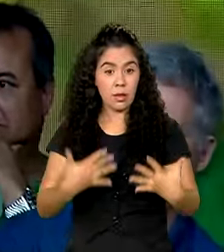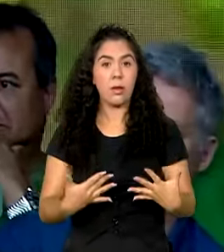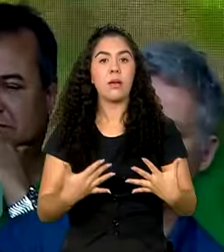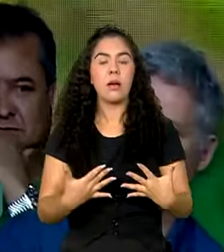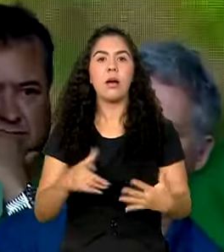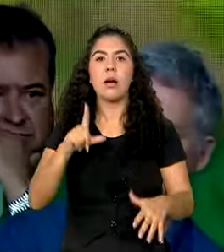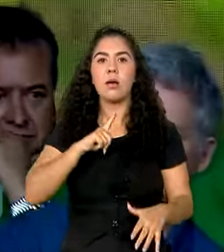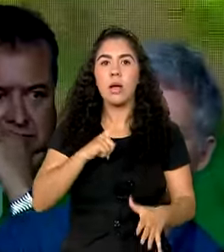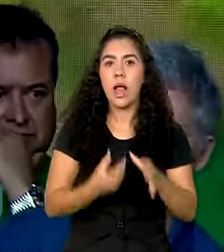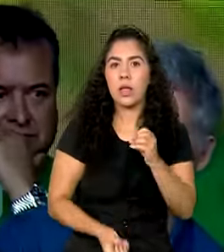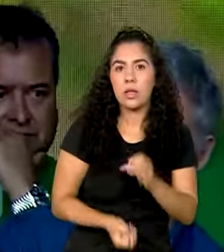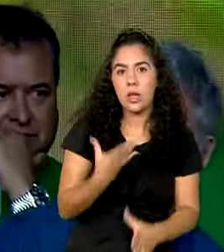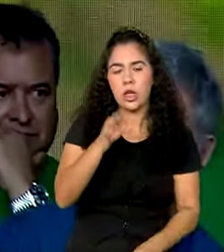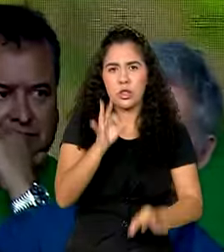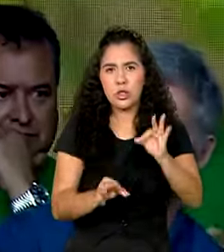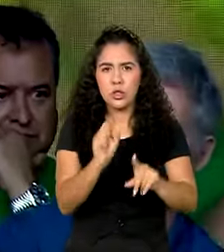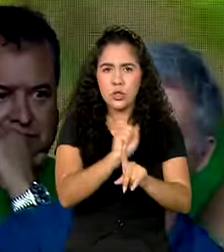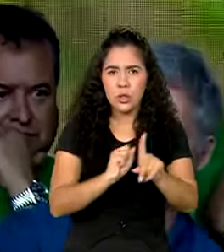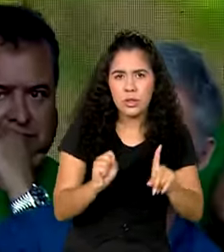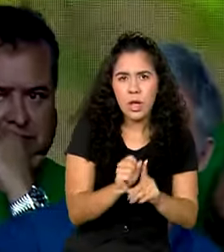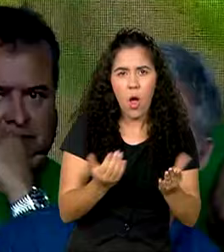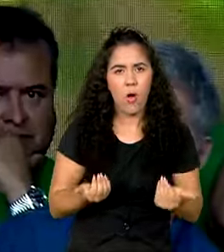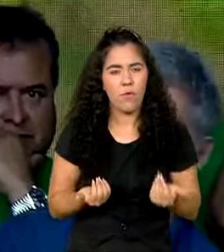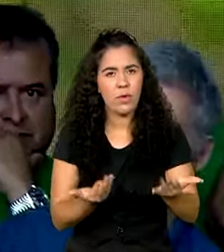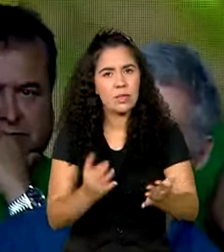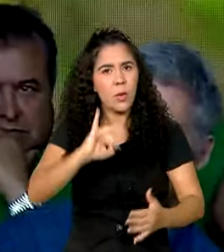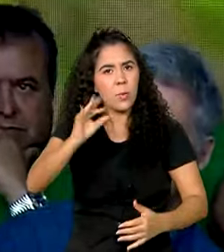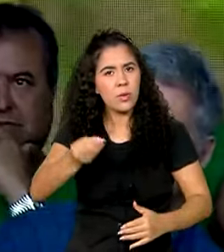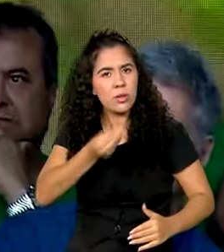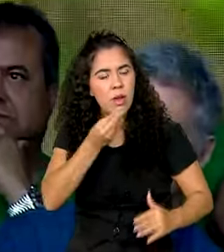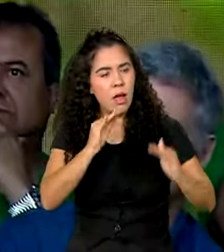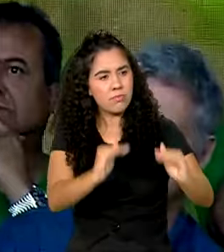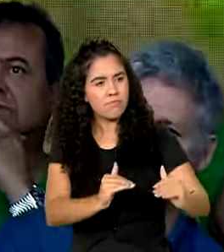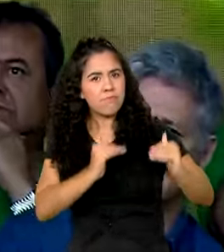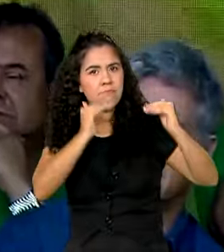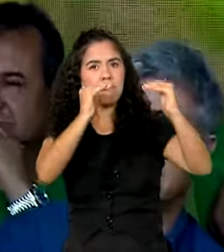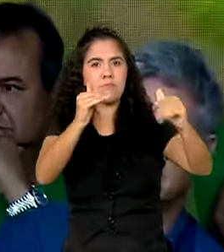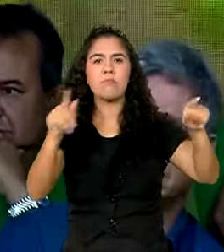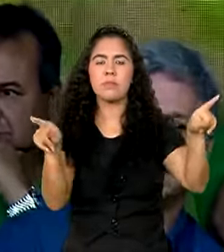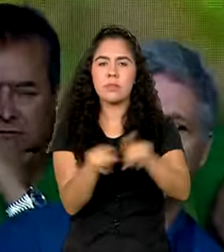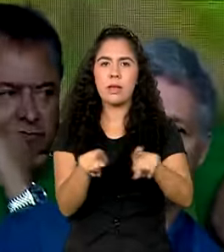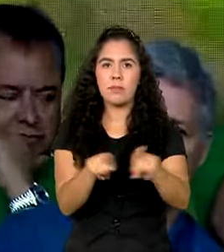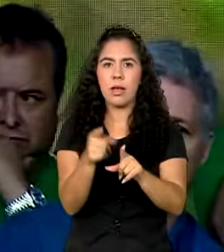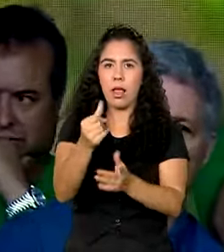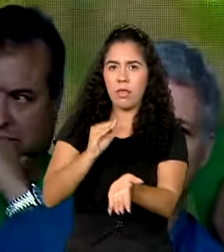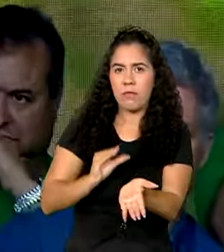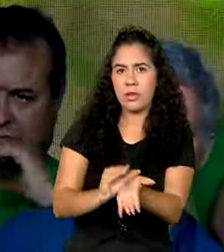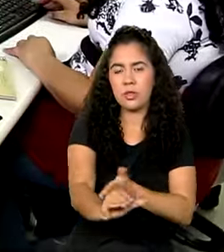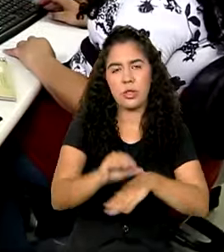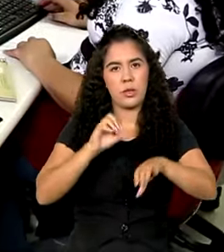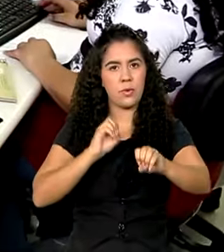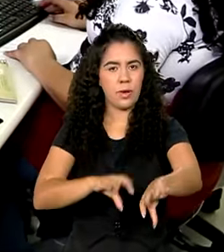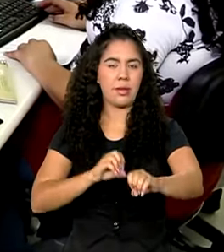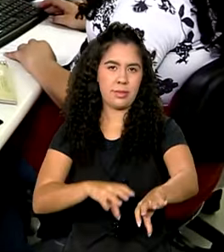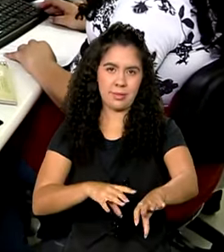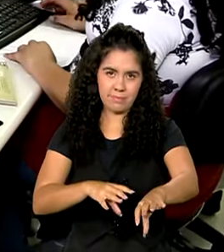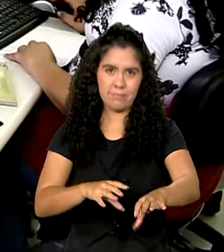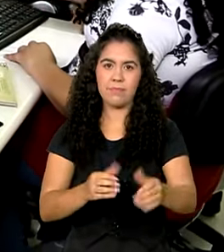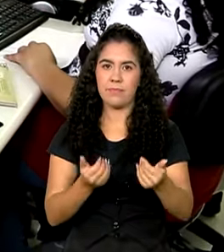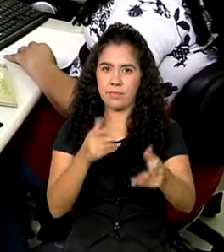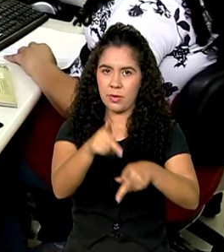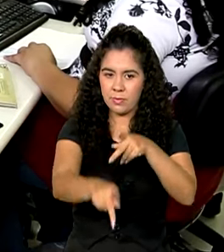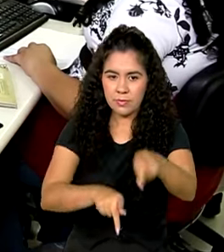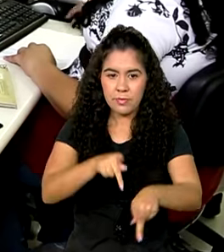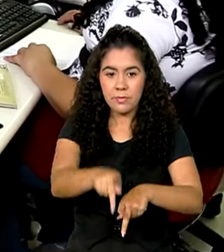social, oportunidade, soberania, a não ser investido na educação do seu povo. O Brasil tem